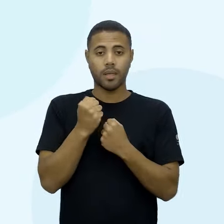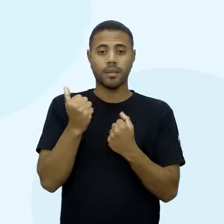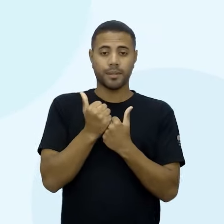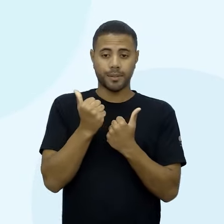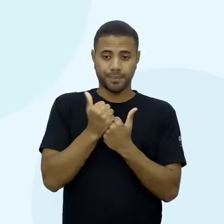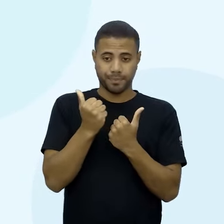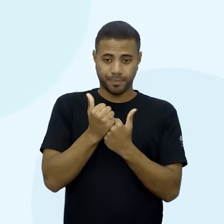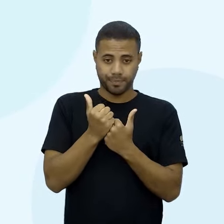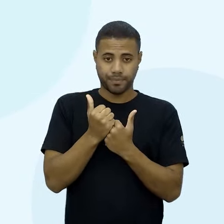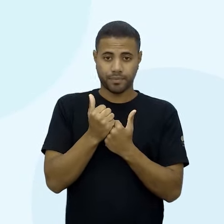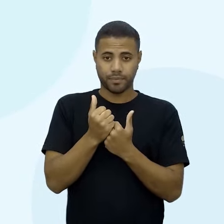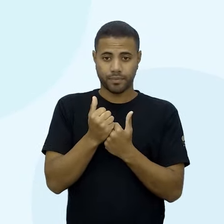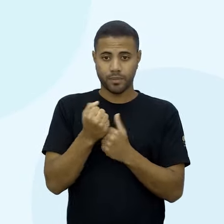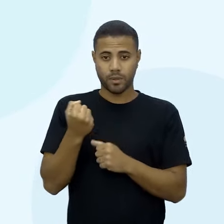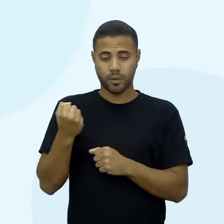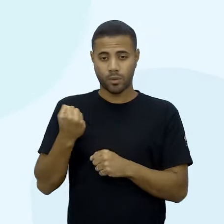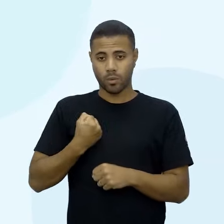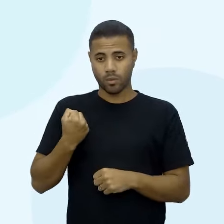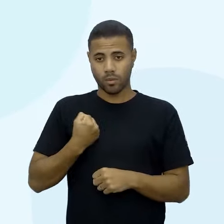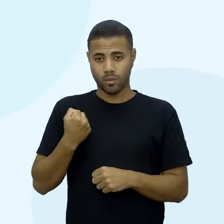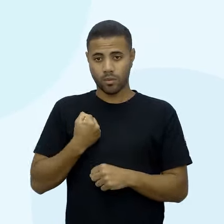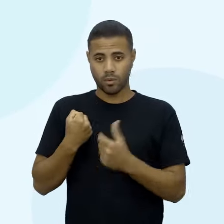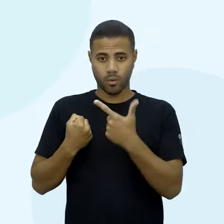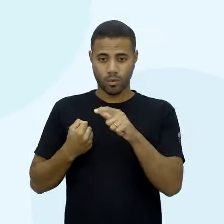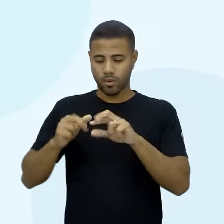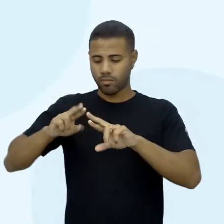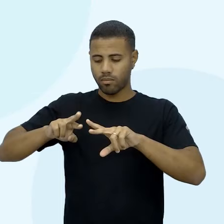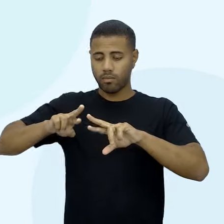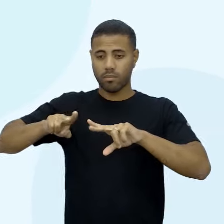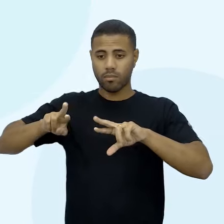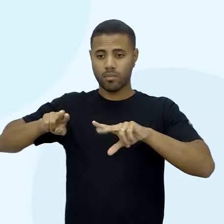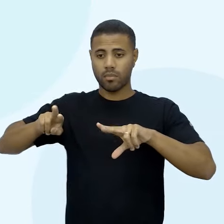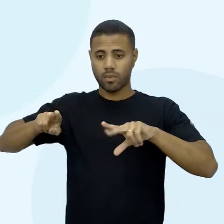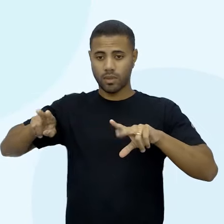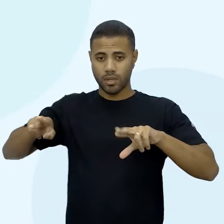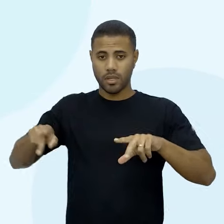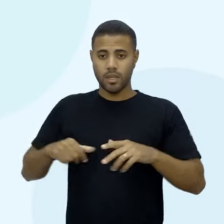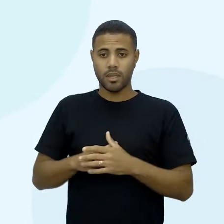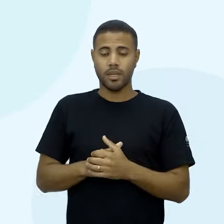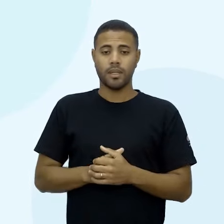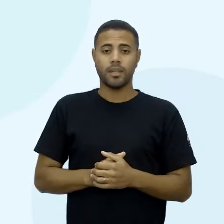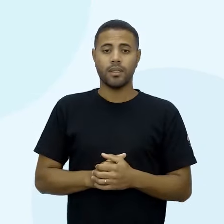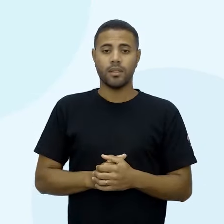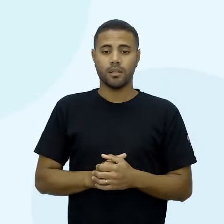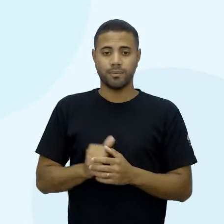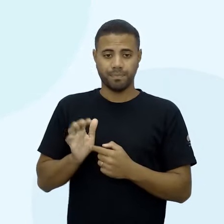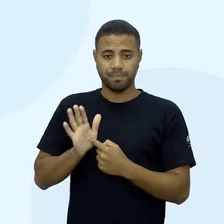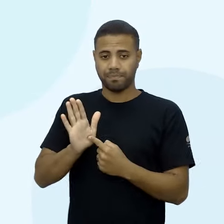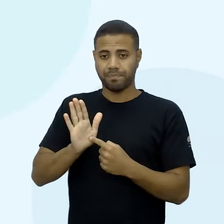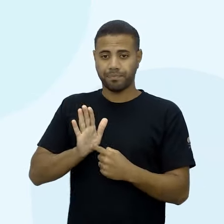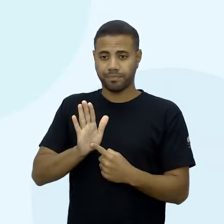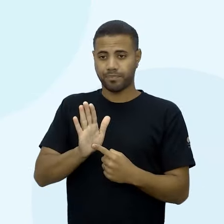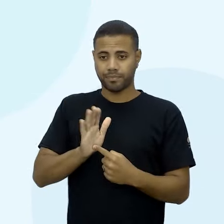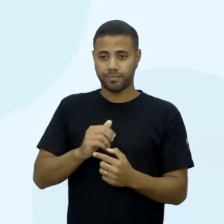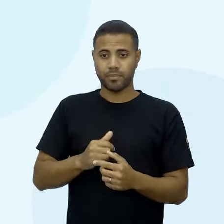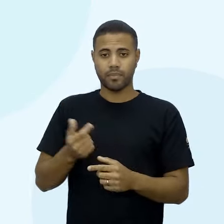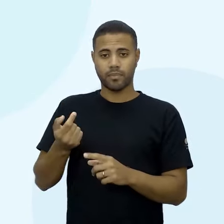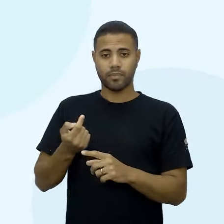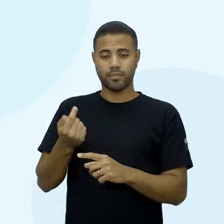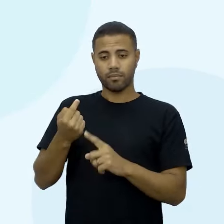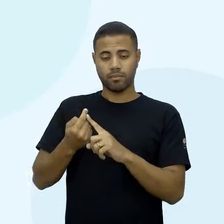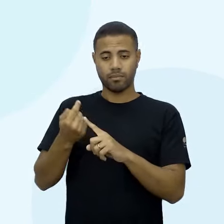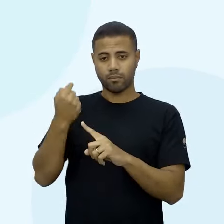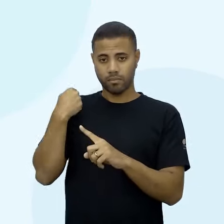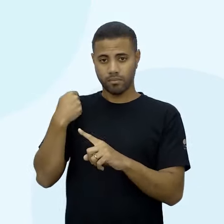substituir os valores numéricos das outras variáveis na expressão algébrica apresentada. Falamos muito lá nos anos,